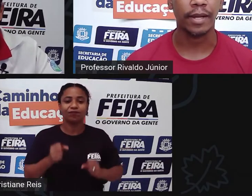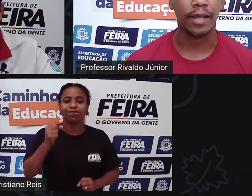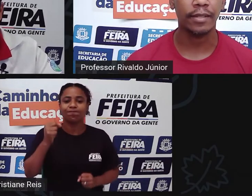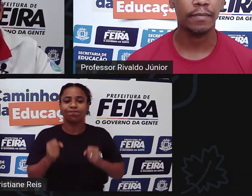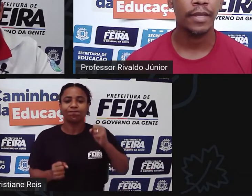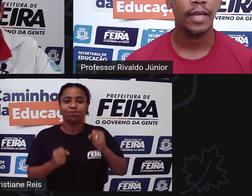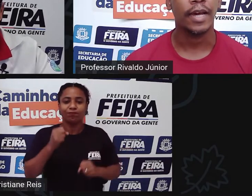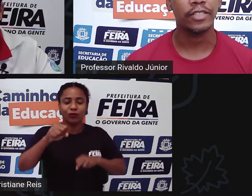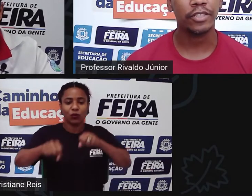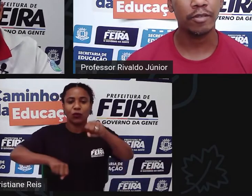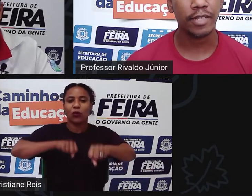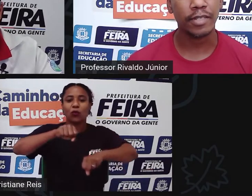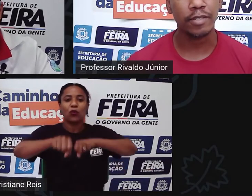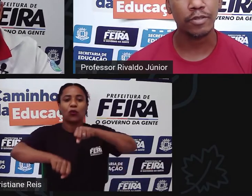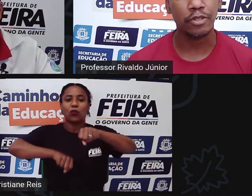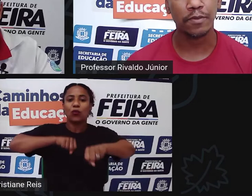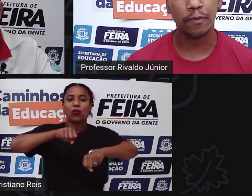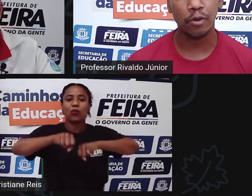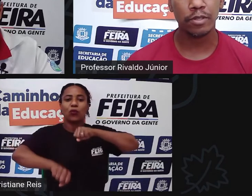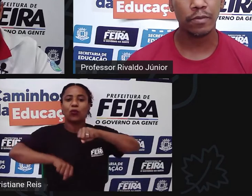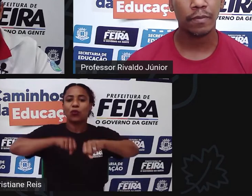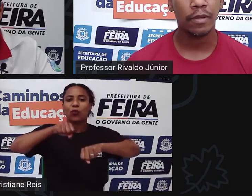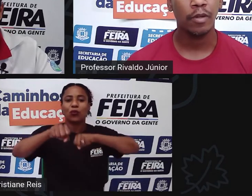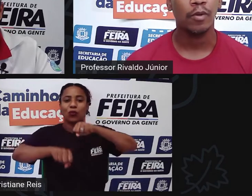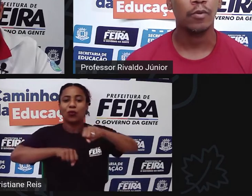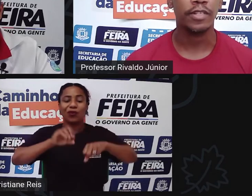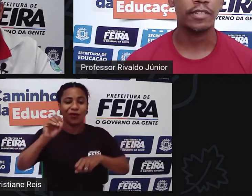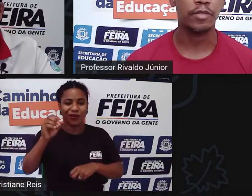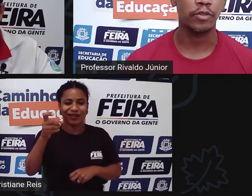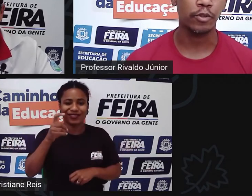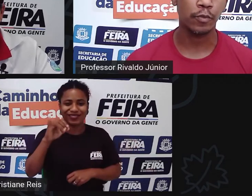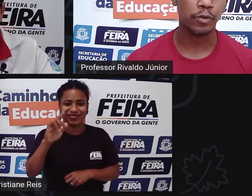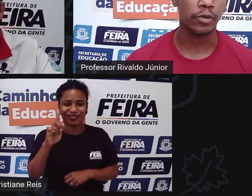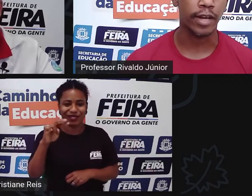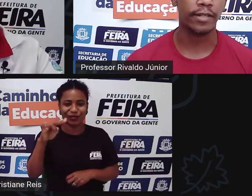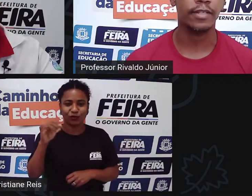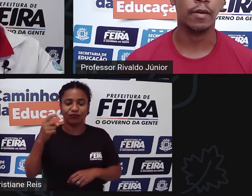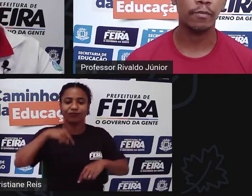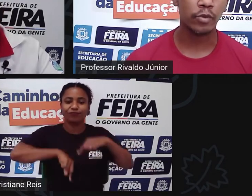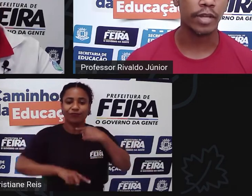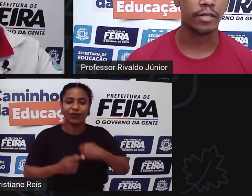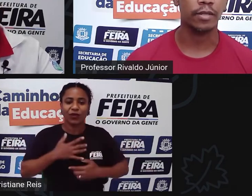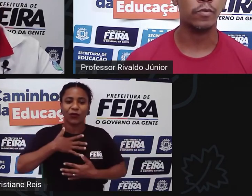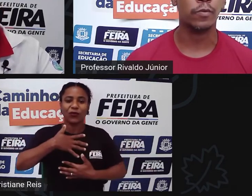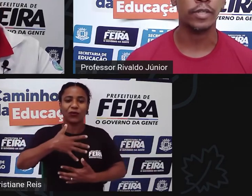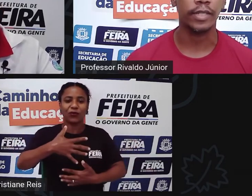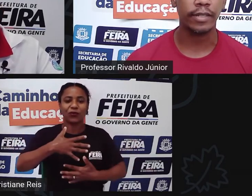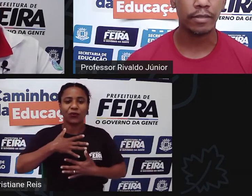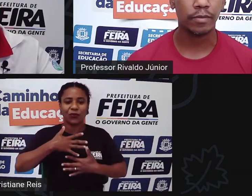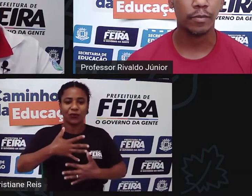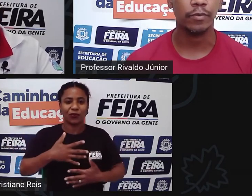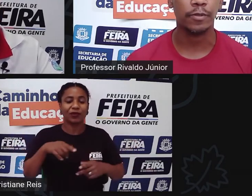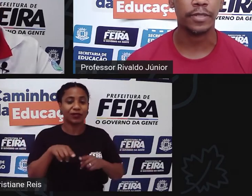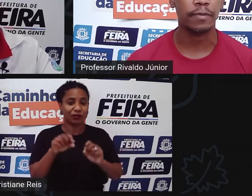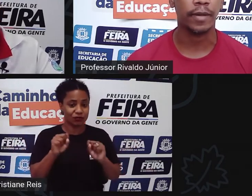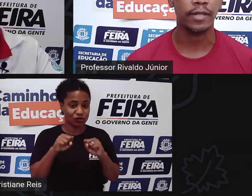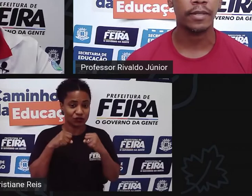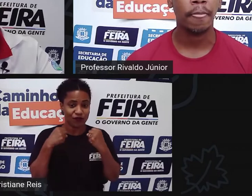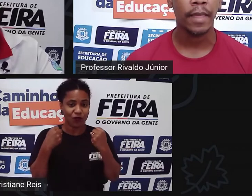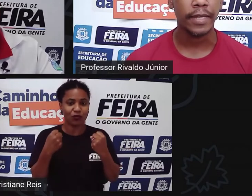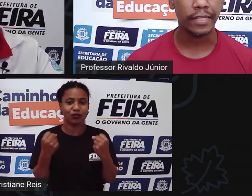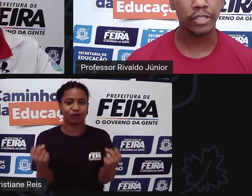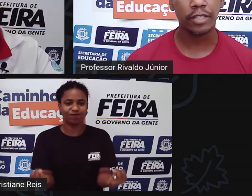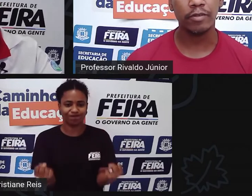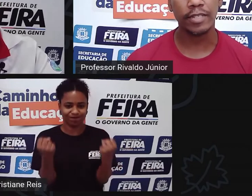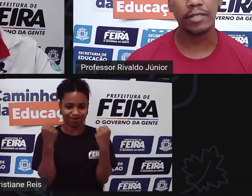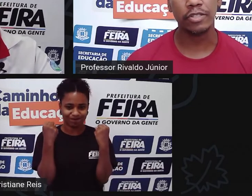pedalada a gente tem os exercícios de esforço os exercícios neuromusculares que a musculação uma deles um dos principais